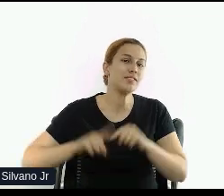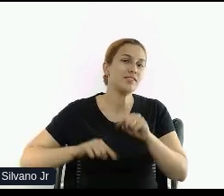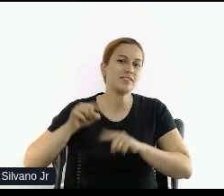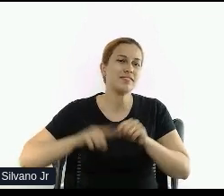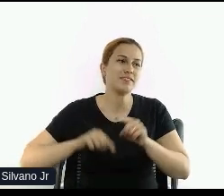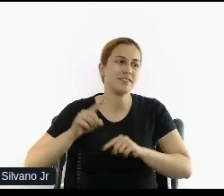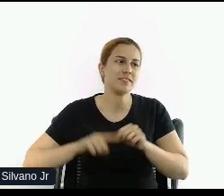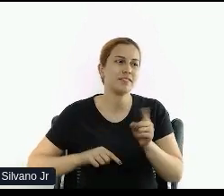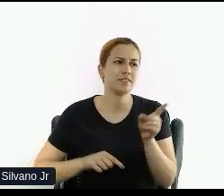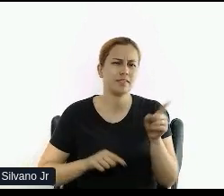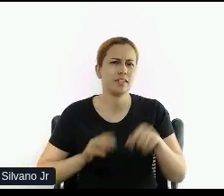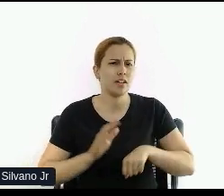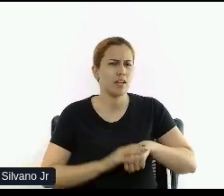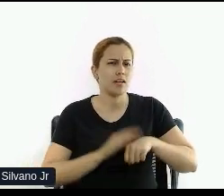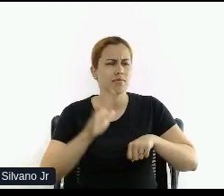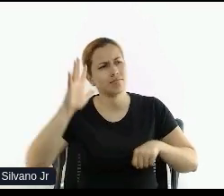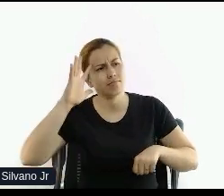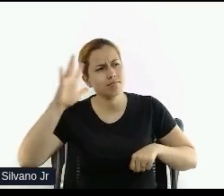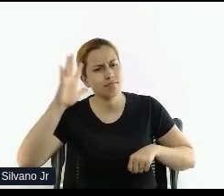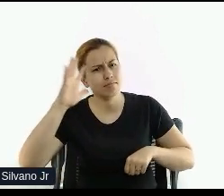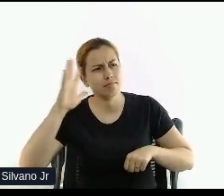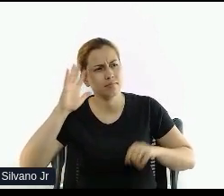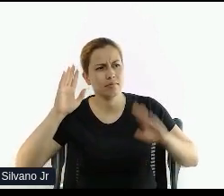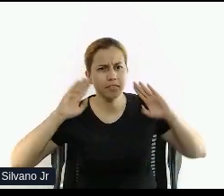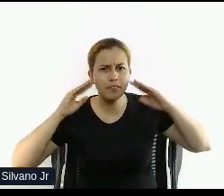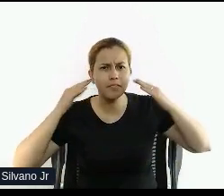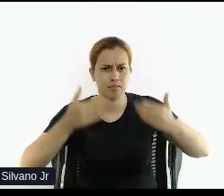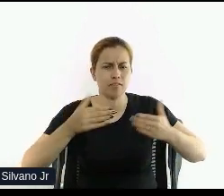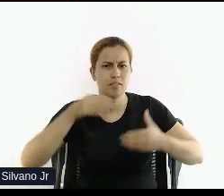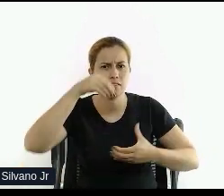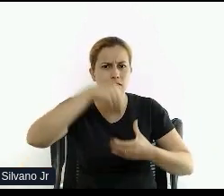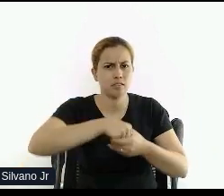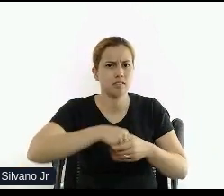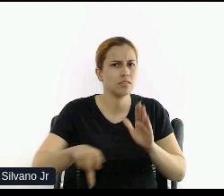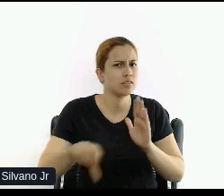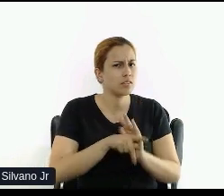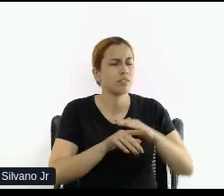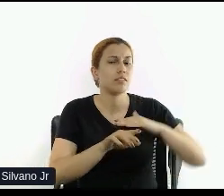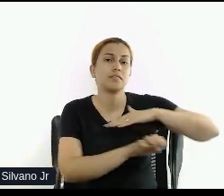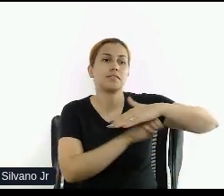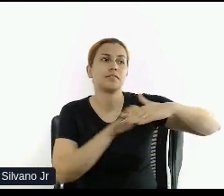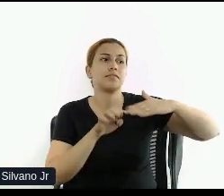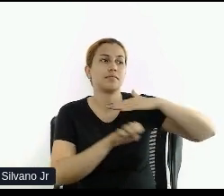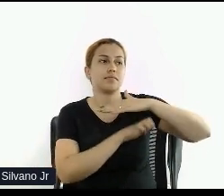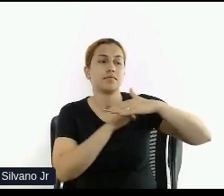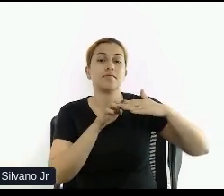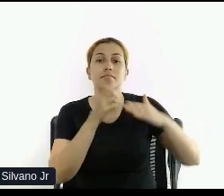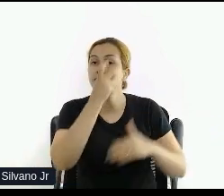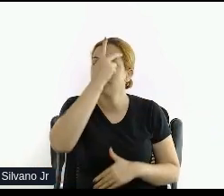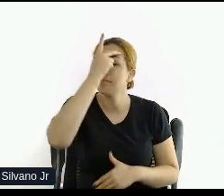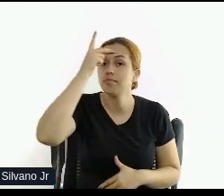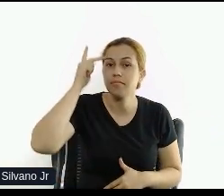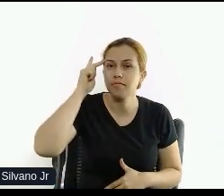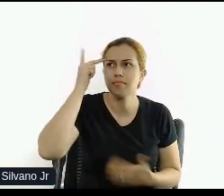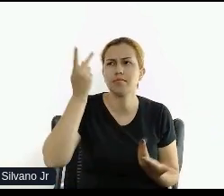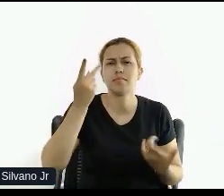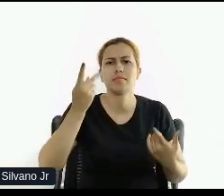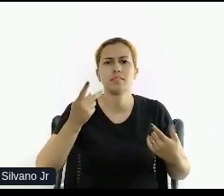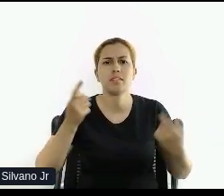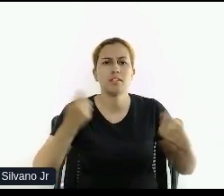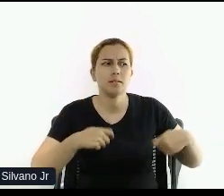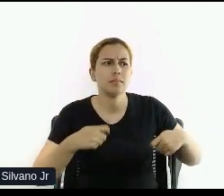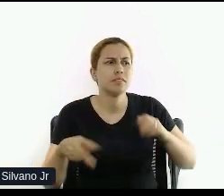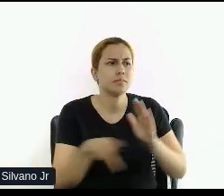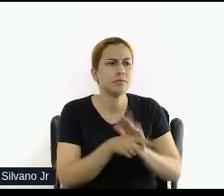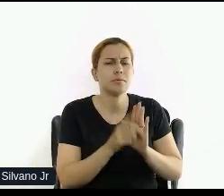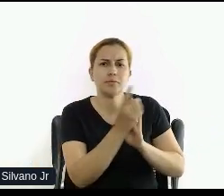já é mais pensando no mundo online, no mundo corporativo, para pessoas que consomem conteúdo digital.